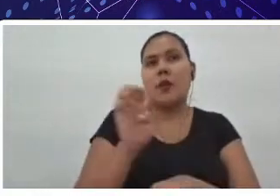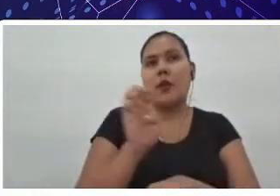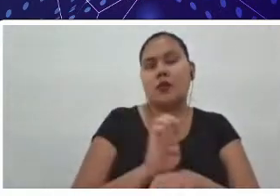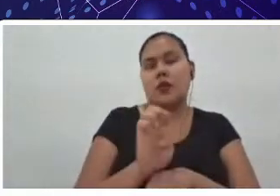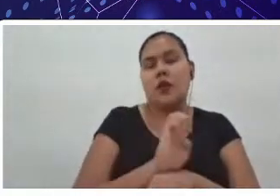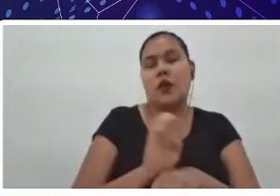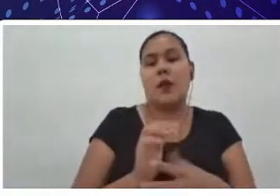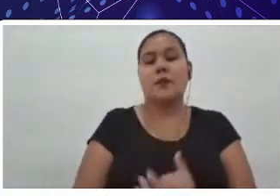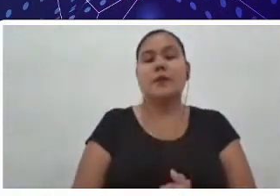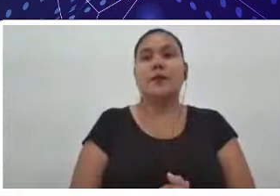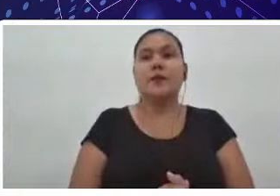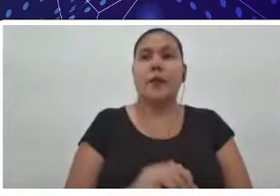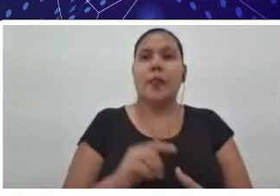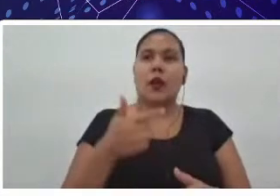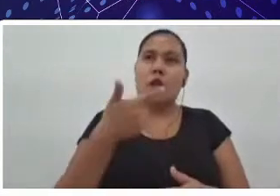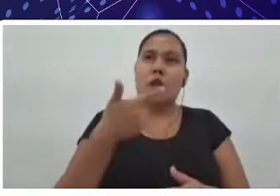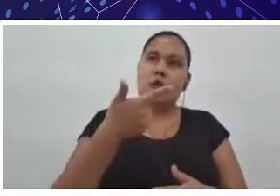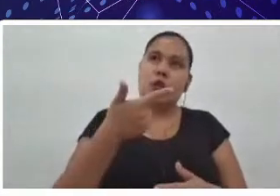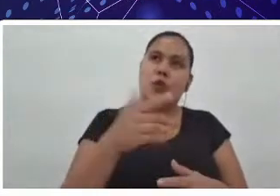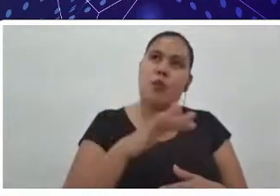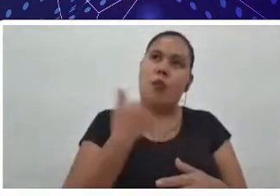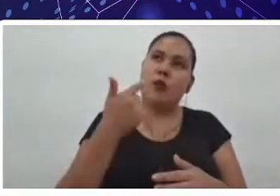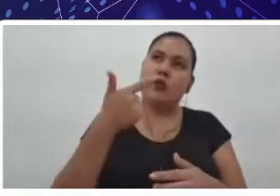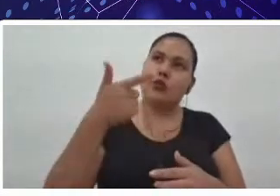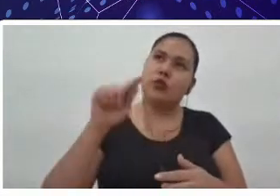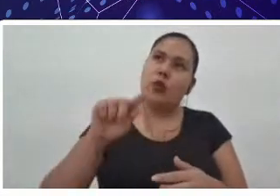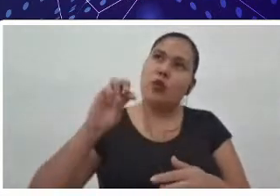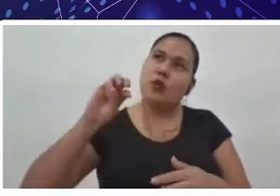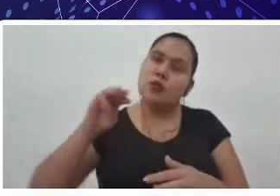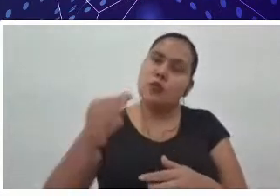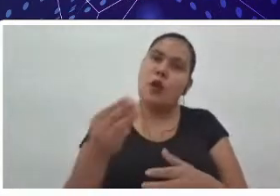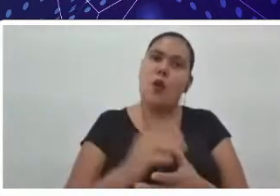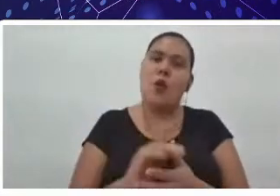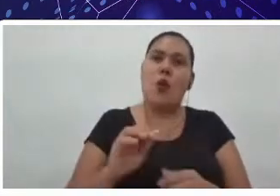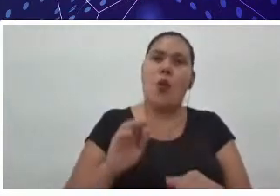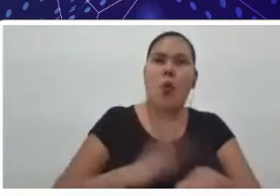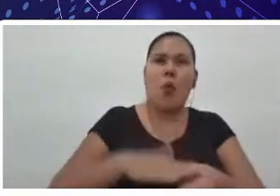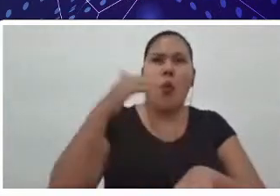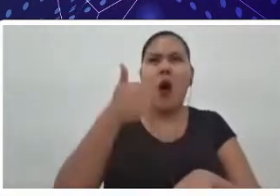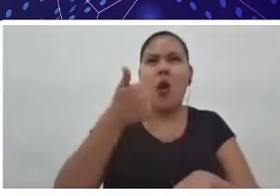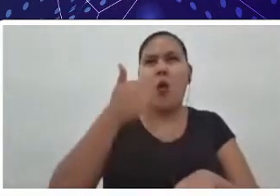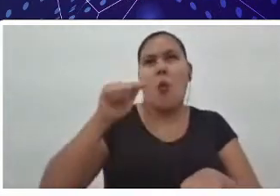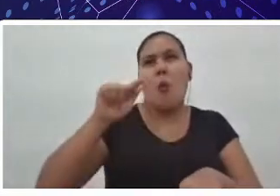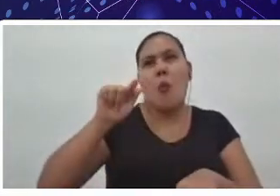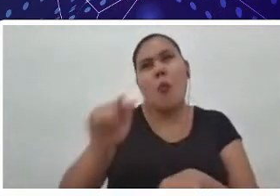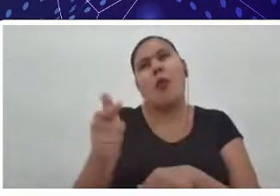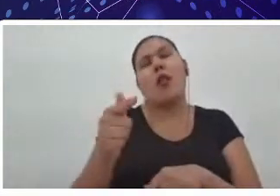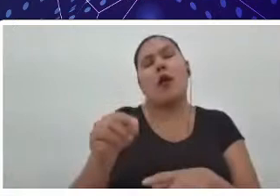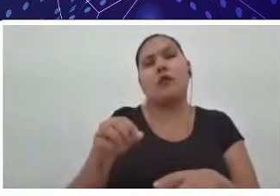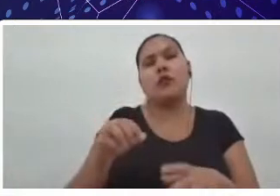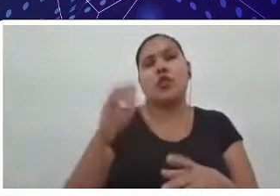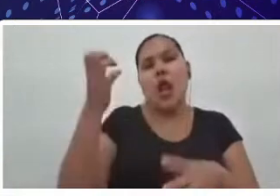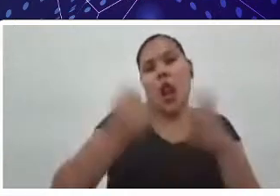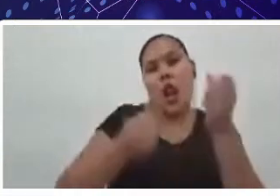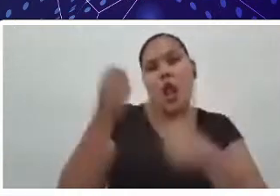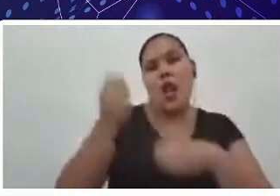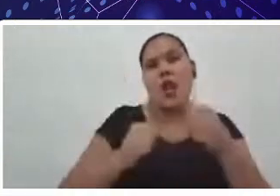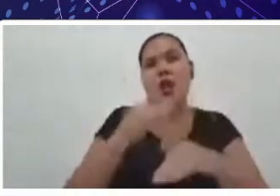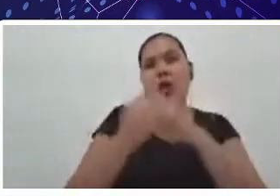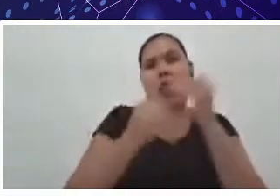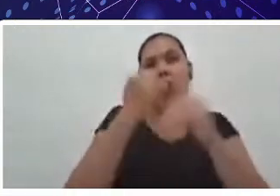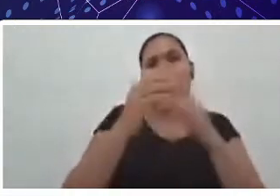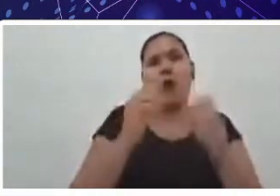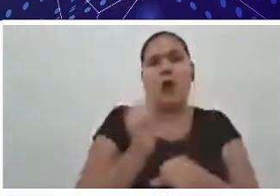Então, são quase um bilhão de litros de leite, também produzidos e processados anualmente aqui em Rondônia, em cerca de